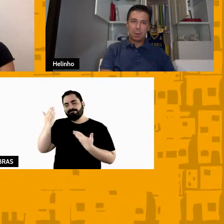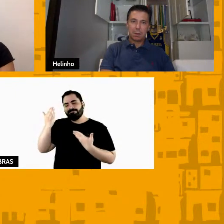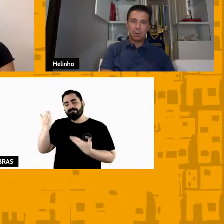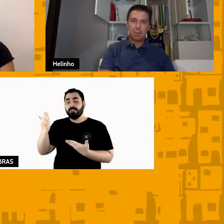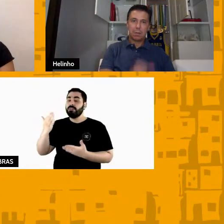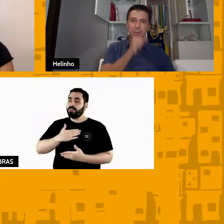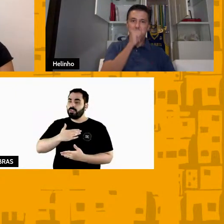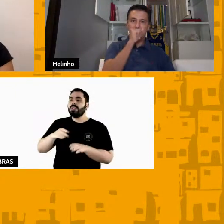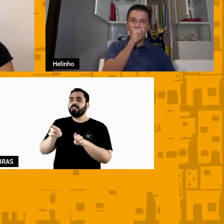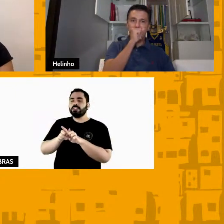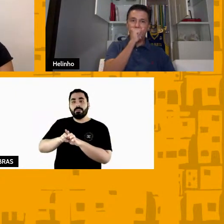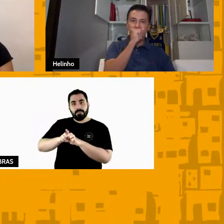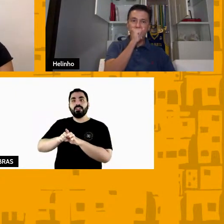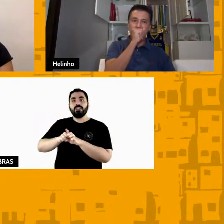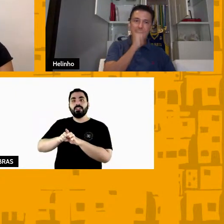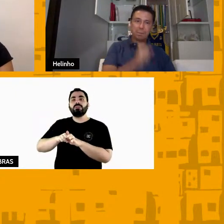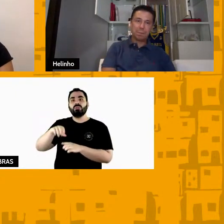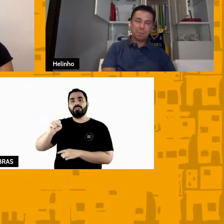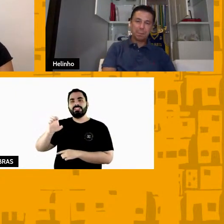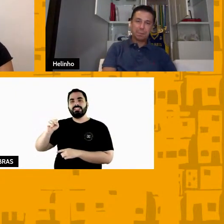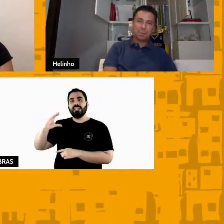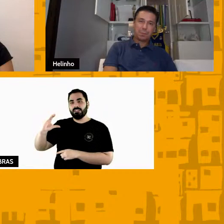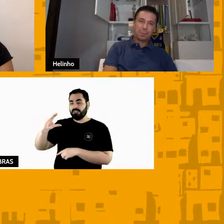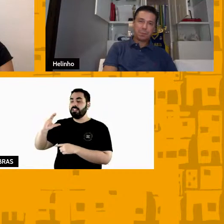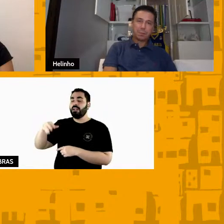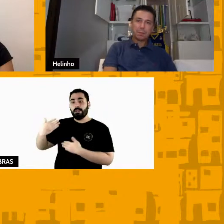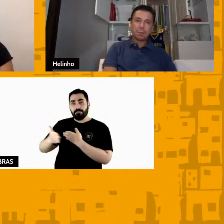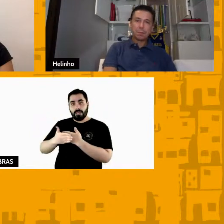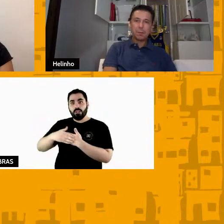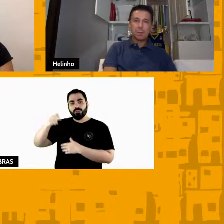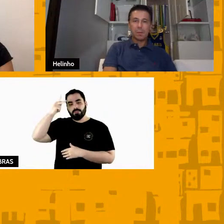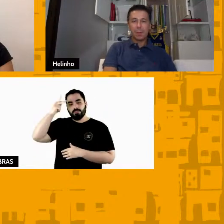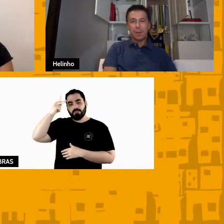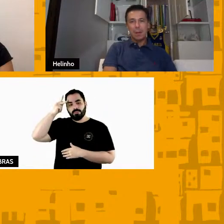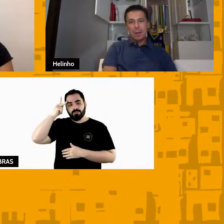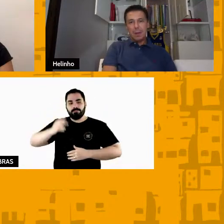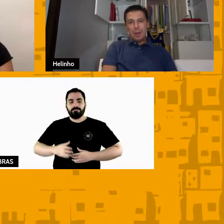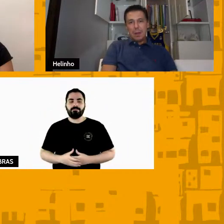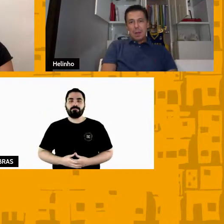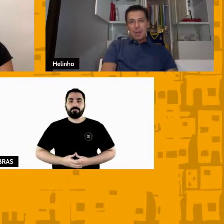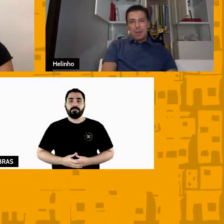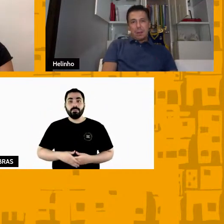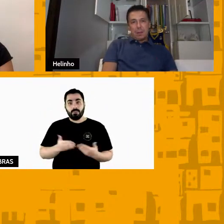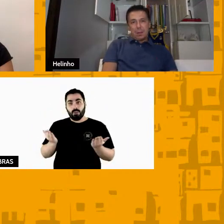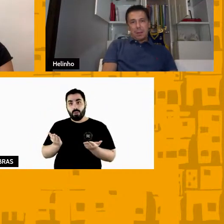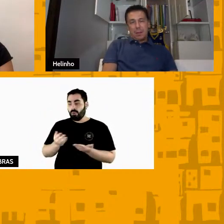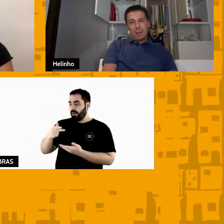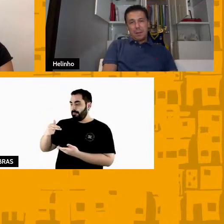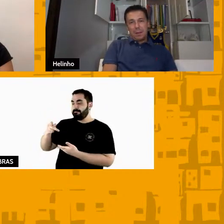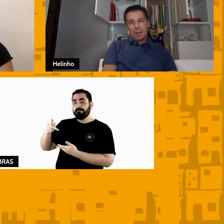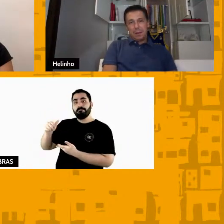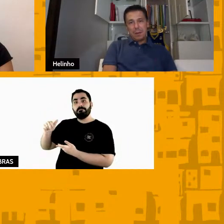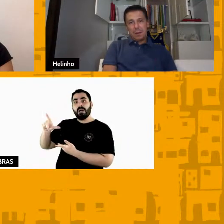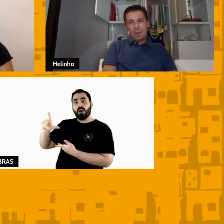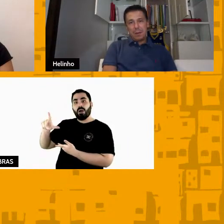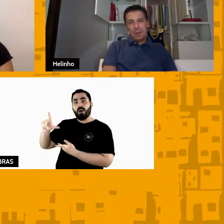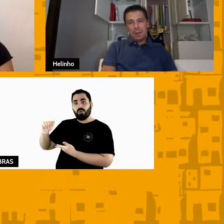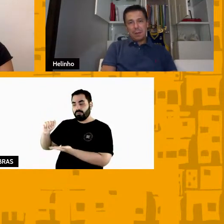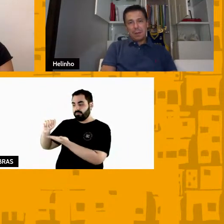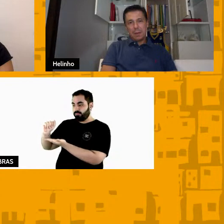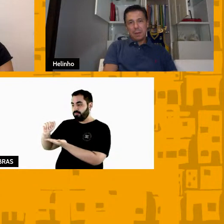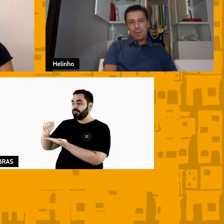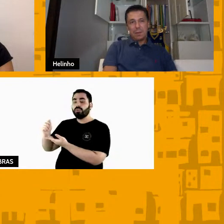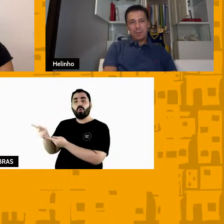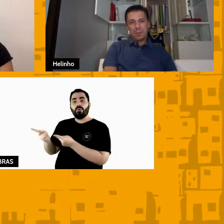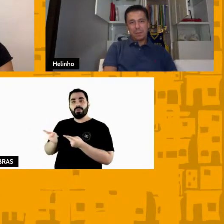do Sesc Ribeirão, Sesc São Paulo. Passo a palavra para a Paula, nossa convidada de honra, que vai mediar esse bate